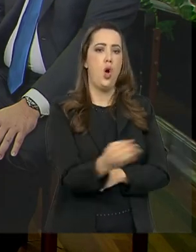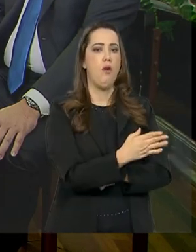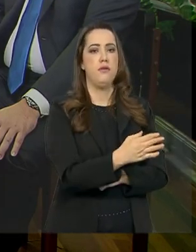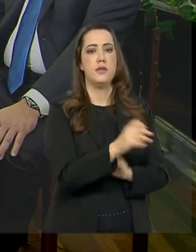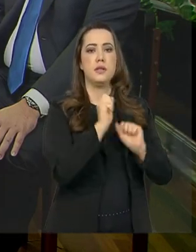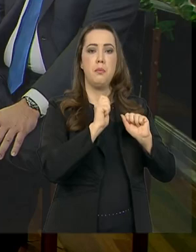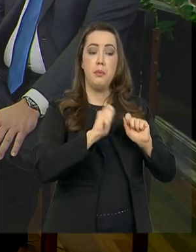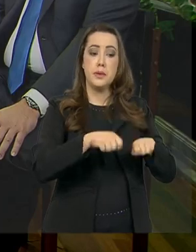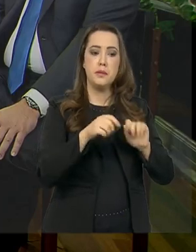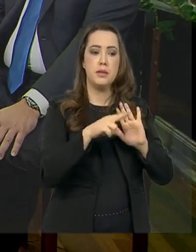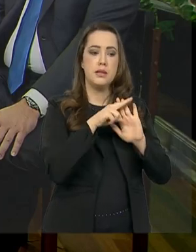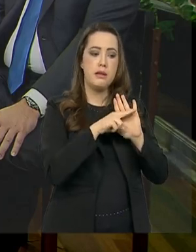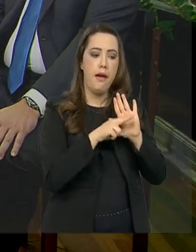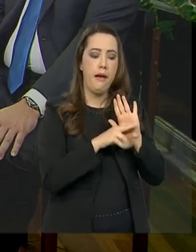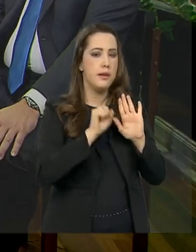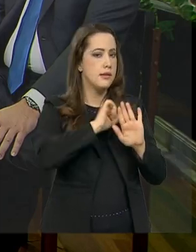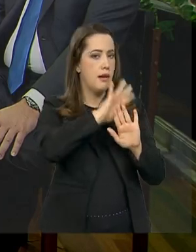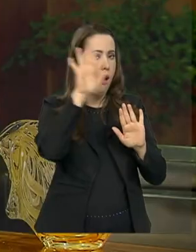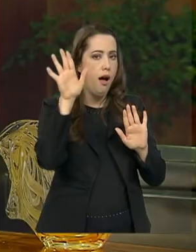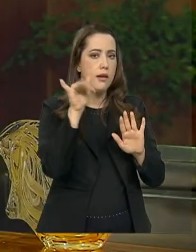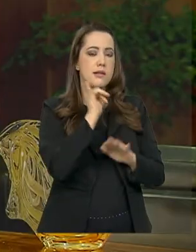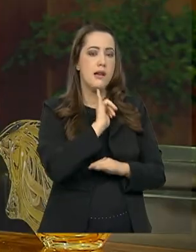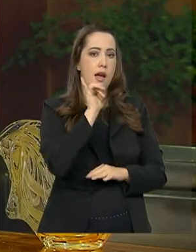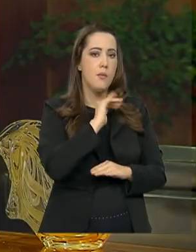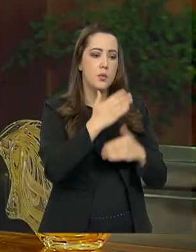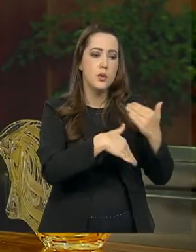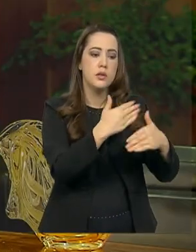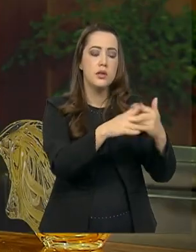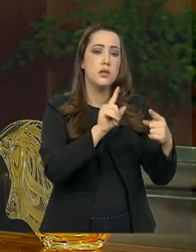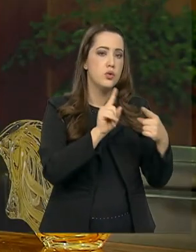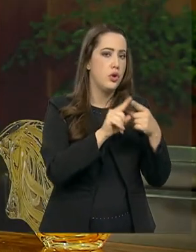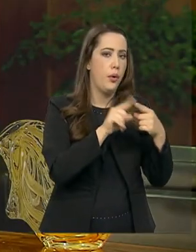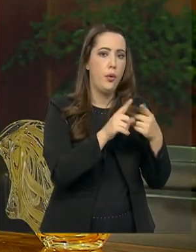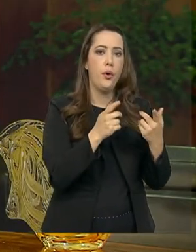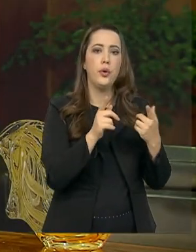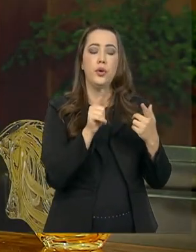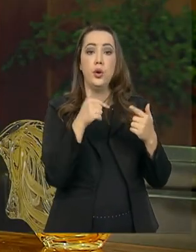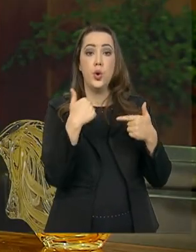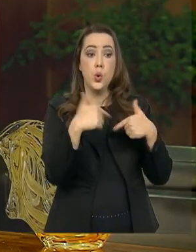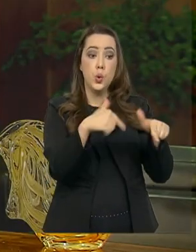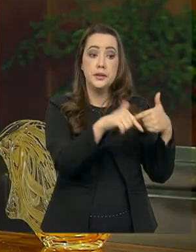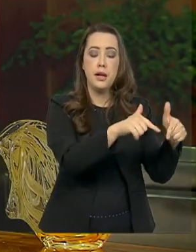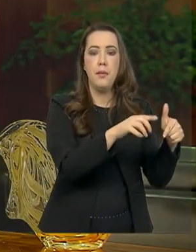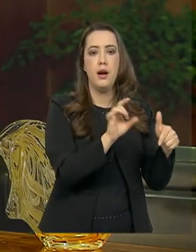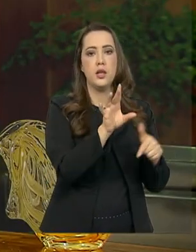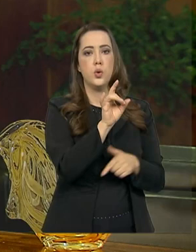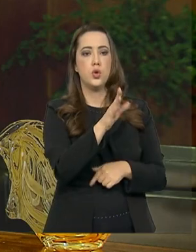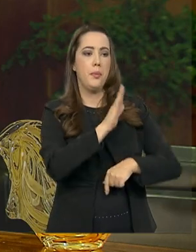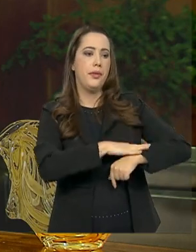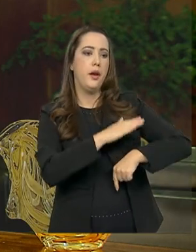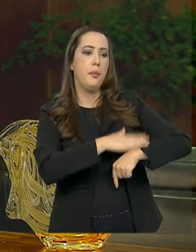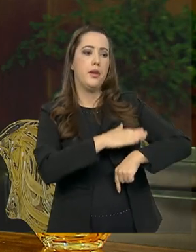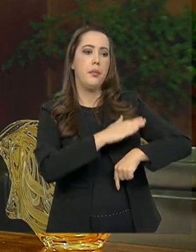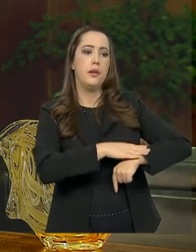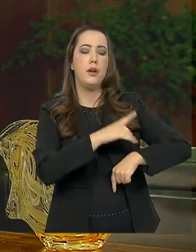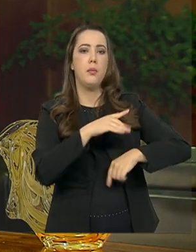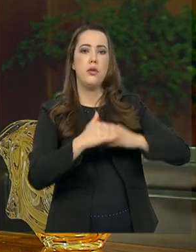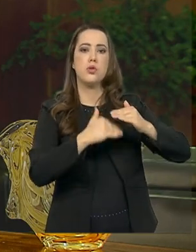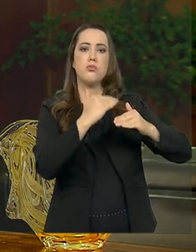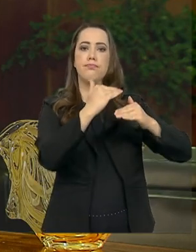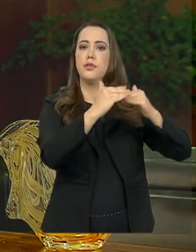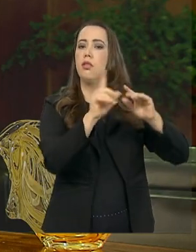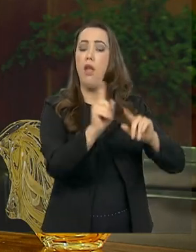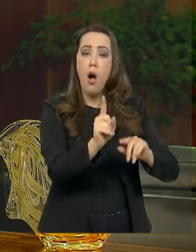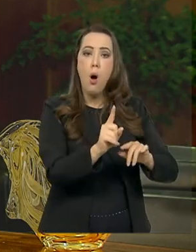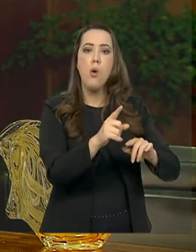claras para que eles possam ter, por exemplo, progressão funcional com base e mérito. Não só por decurso de tempo. É uma das propostas. Isso